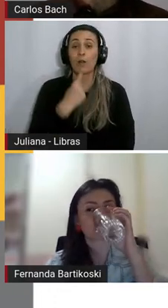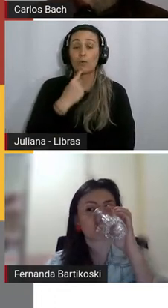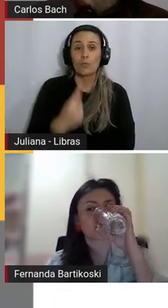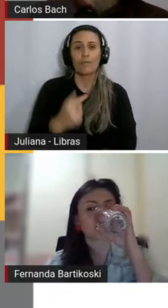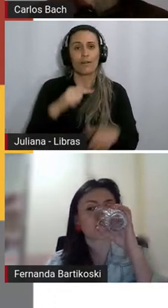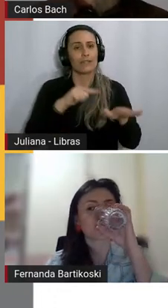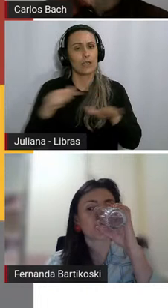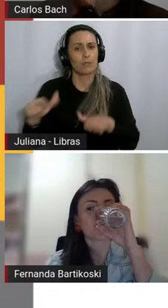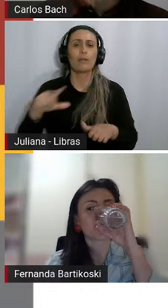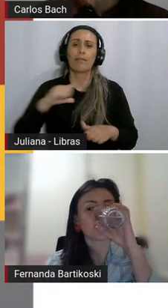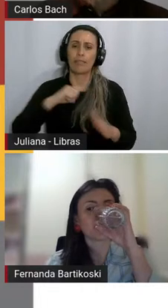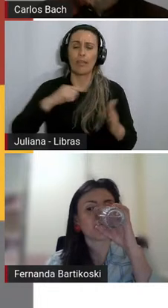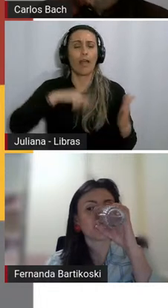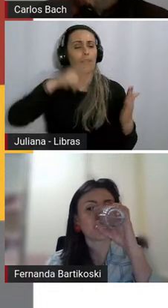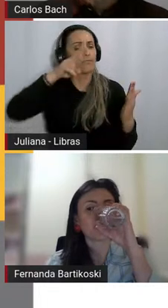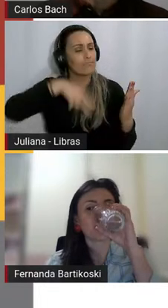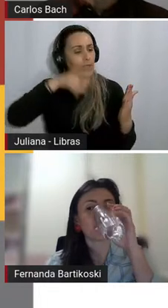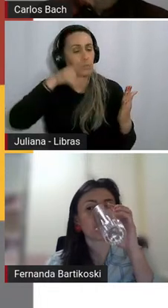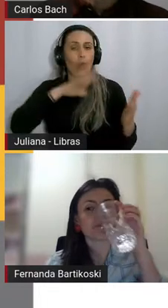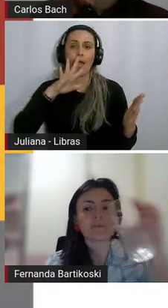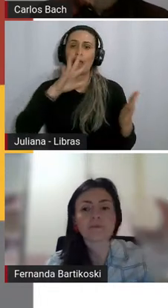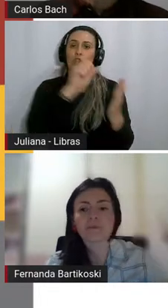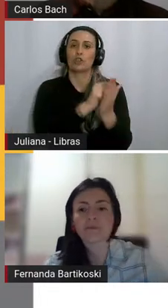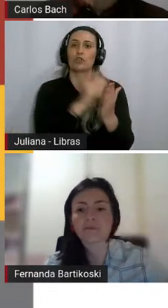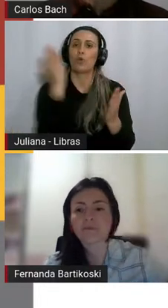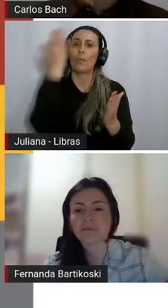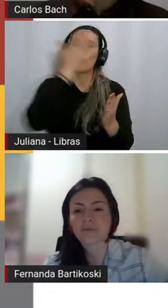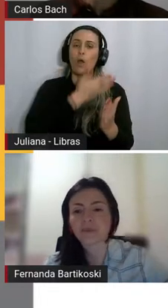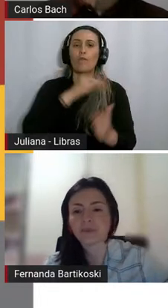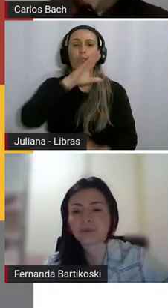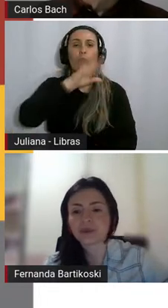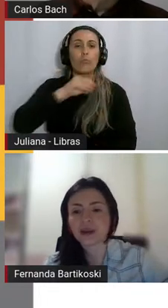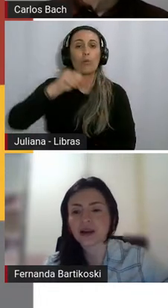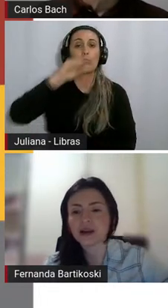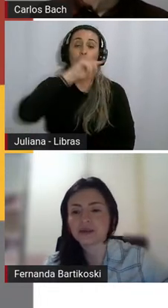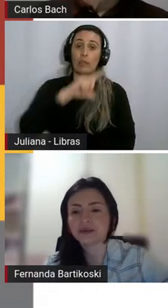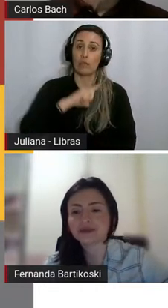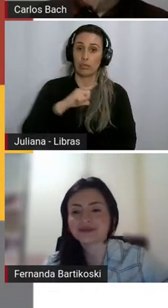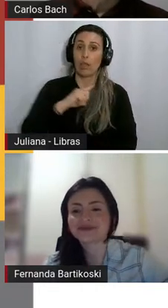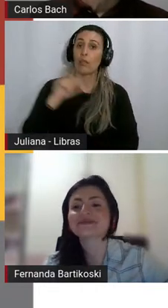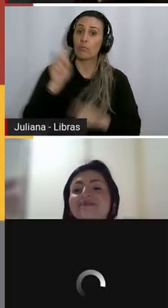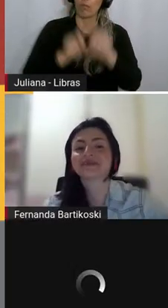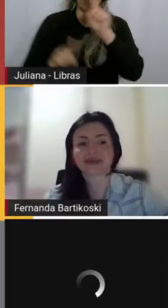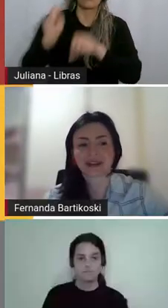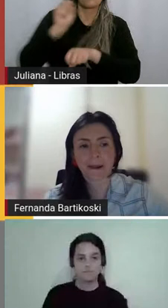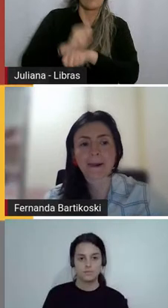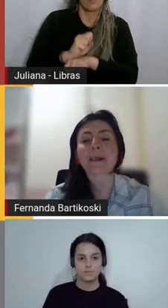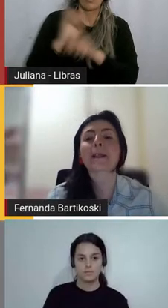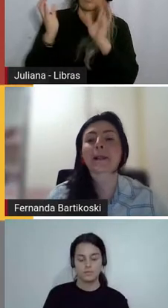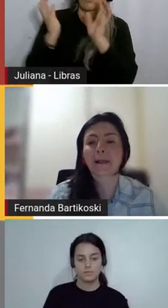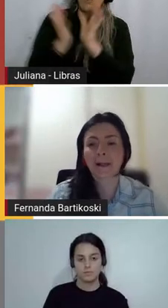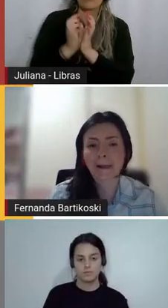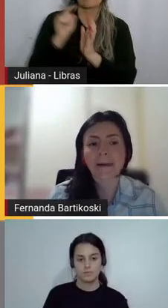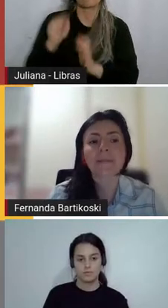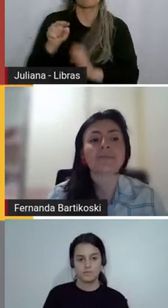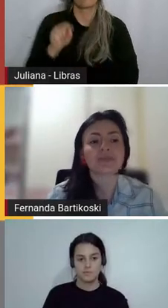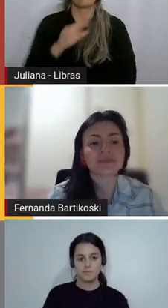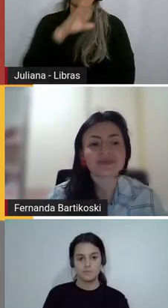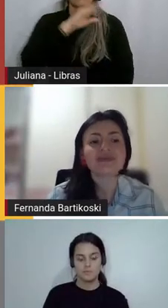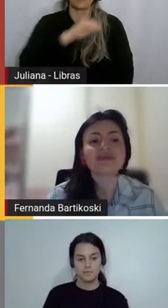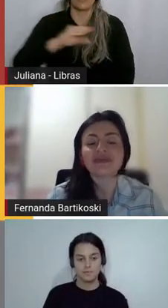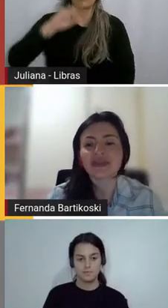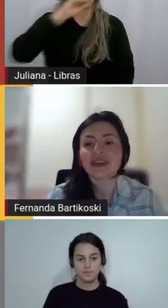registro ou algo oral. Tem turma que espera o momento da leitura, isso é importante. Isso quando eles